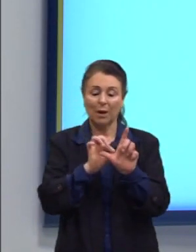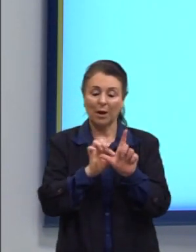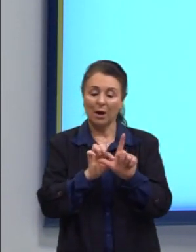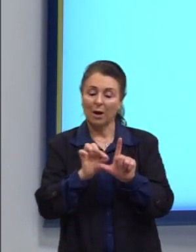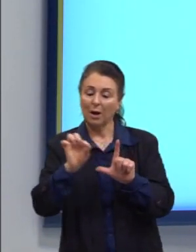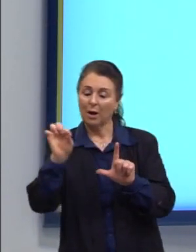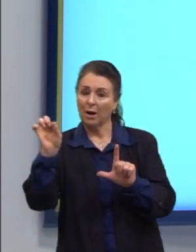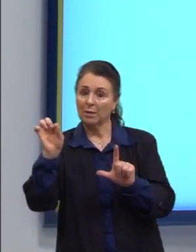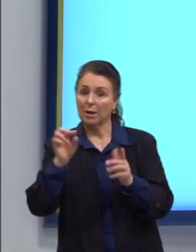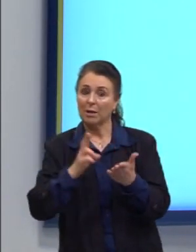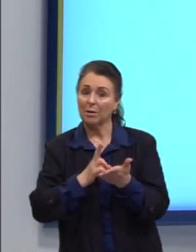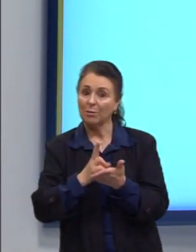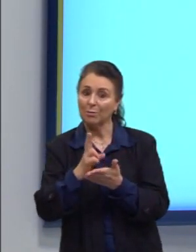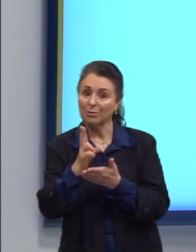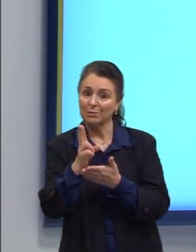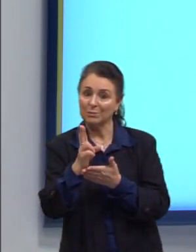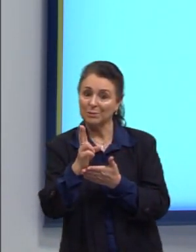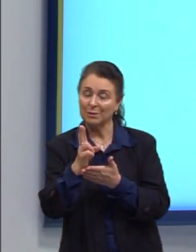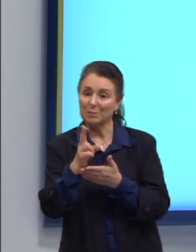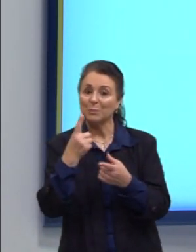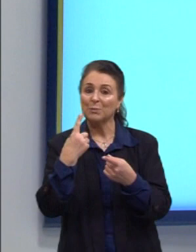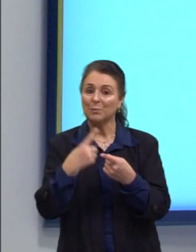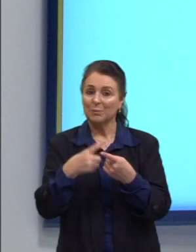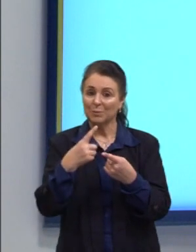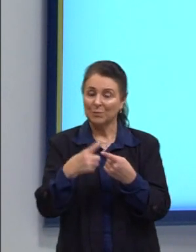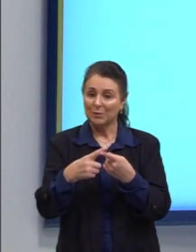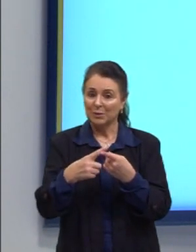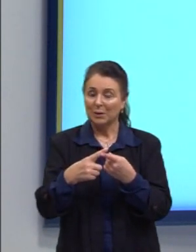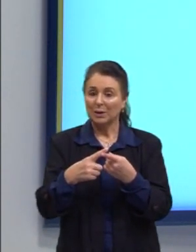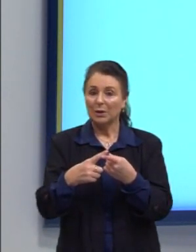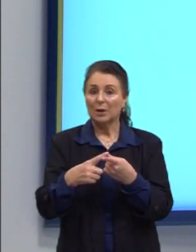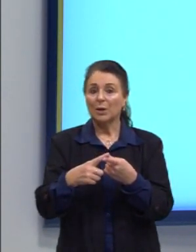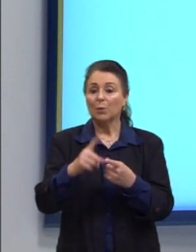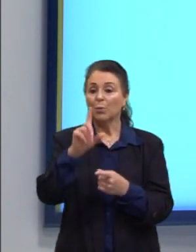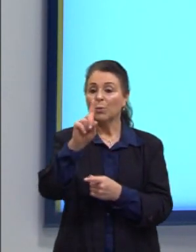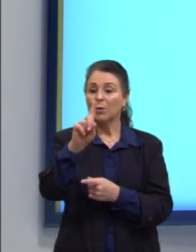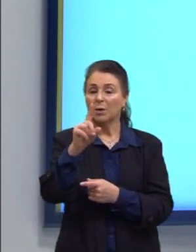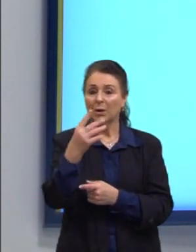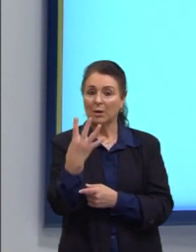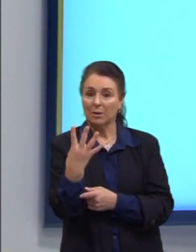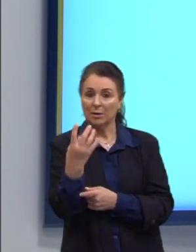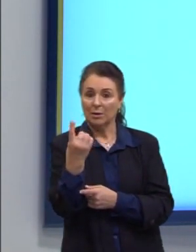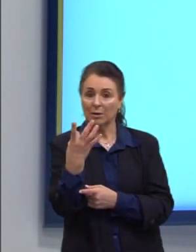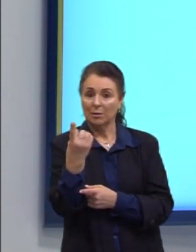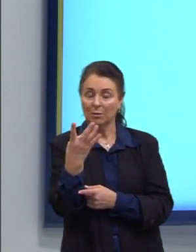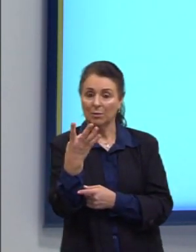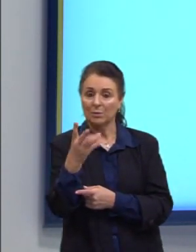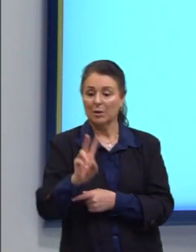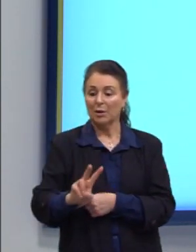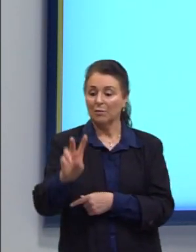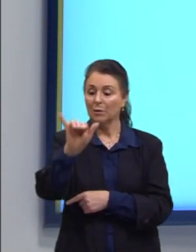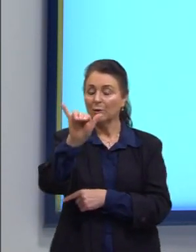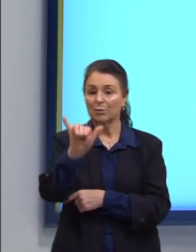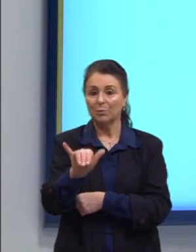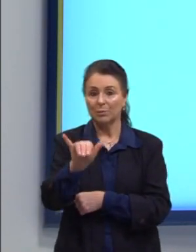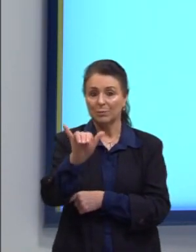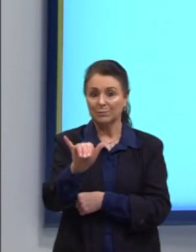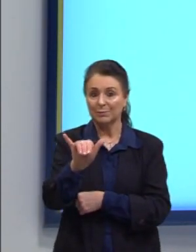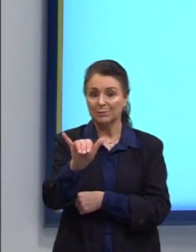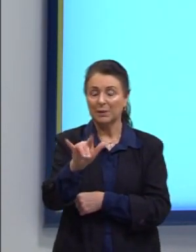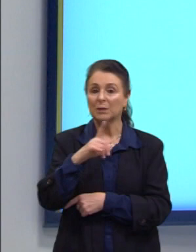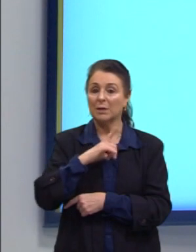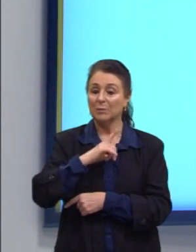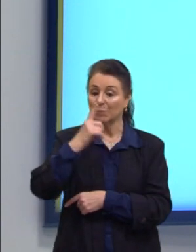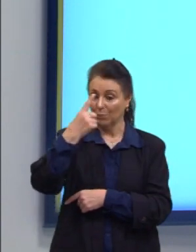continuaria aqui, né? E daí nós teríamos o ponto 14, que leva a valor de Y. Então, nós teríamos outro